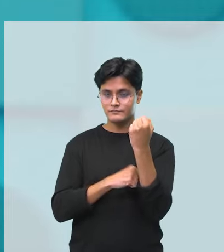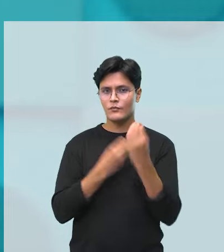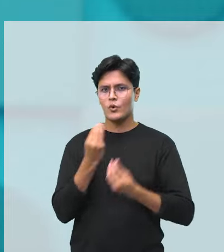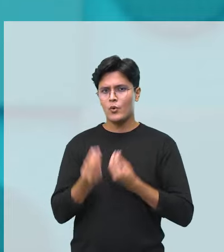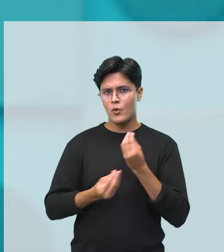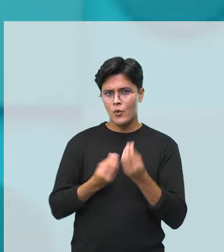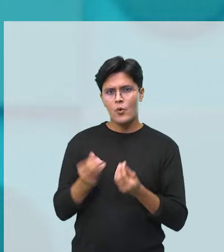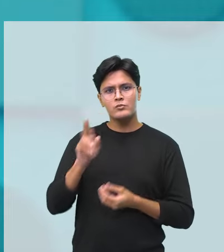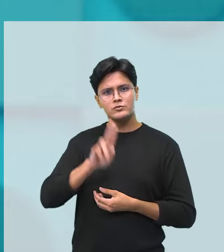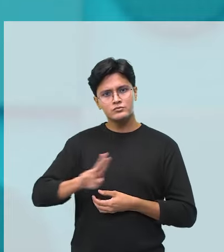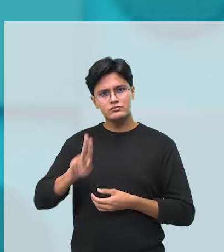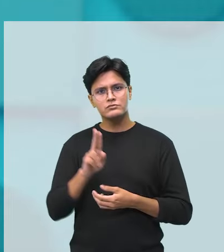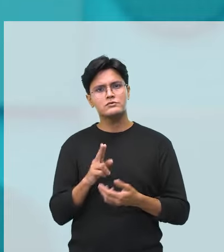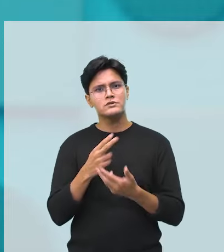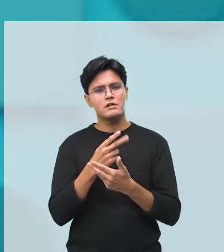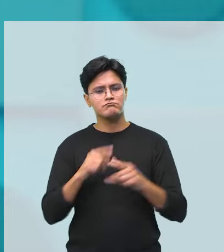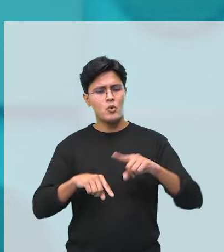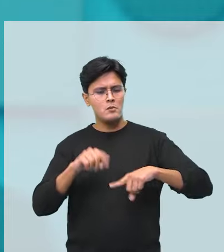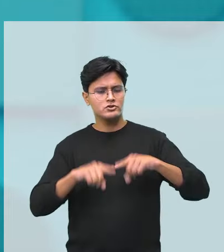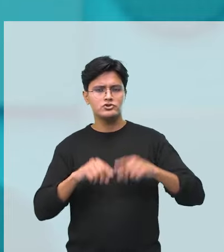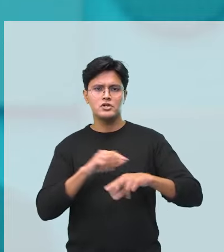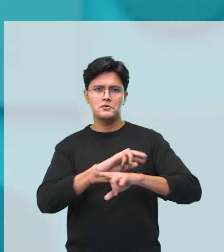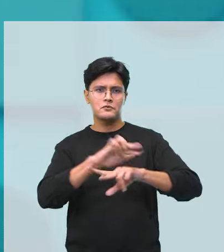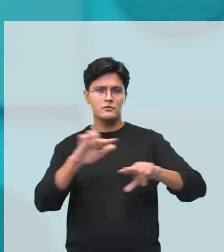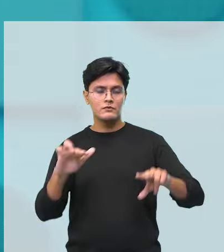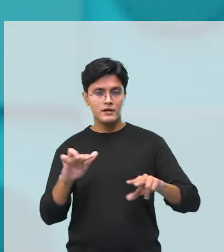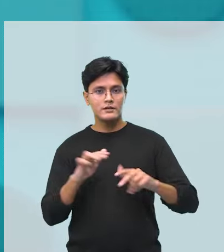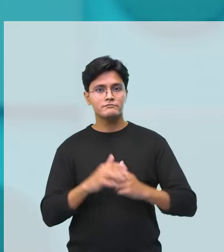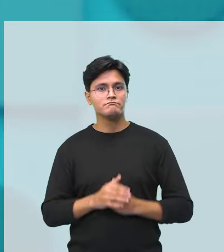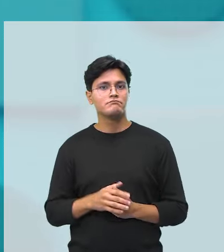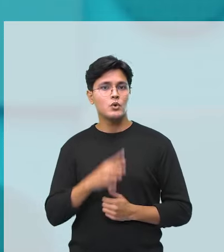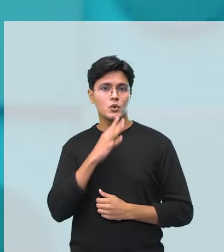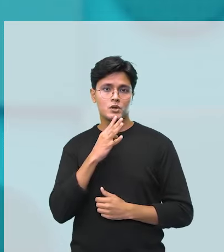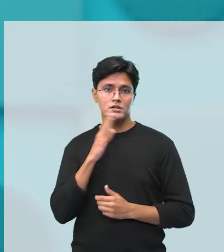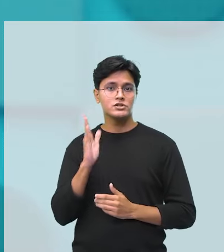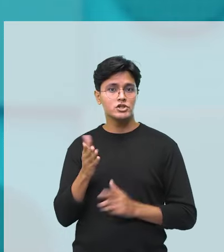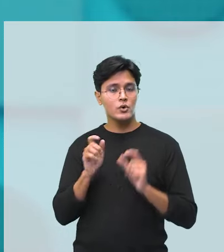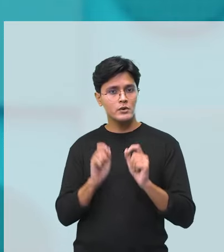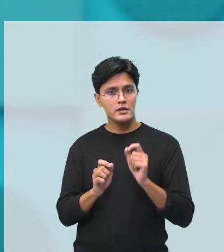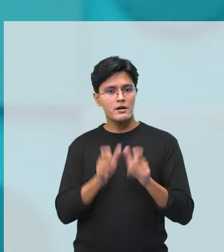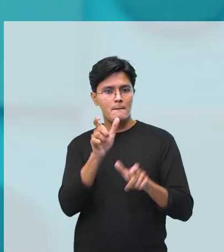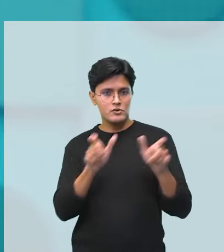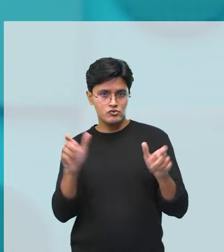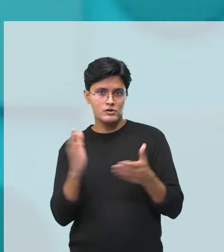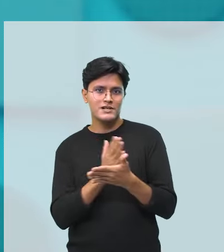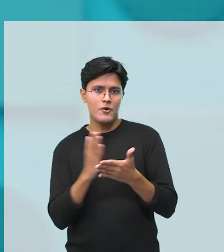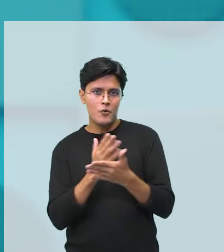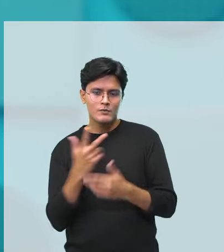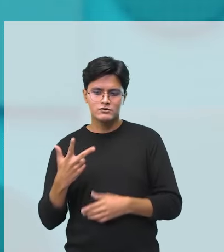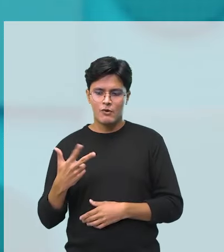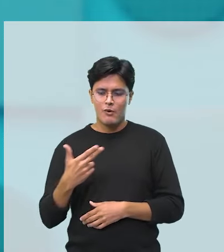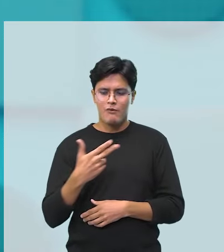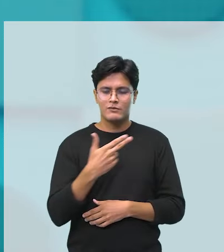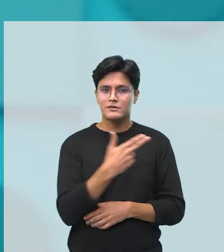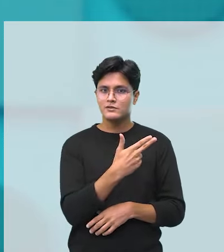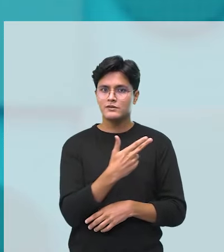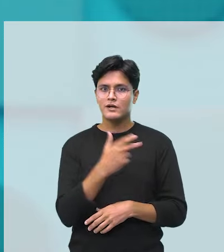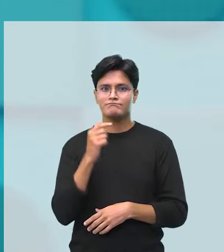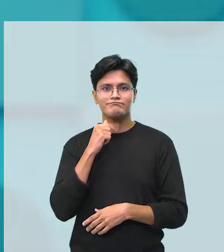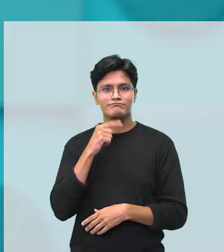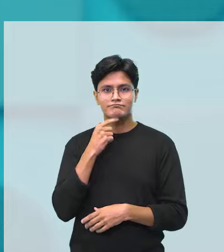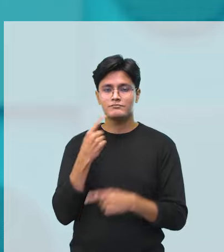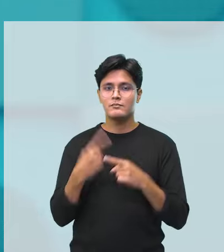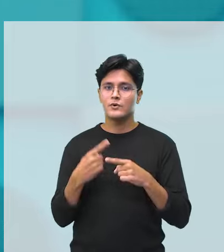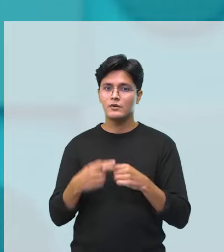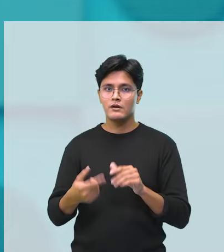manusear as coisas. Eu já conheci gente que não consegue cortar, usar tesoura, cortava tudo, por quê? Não trabalhou essa